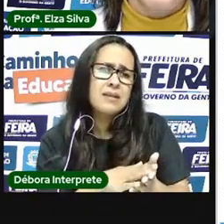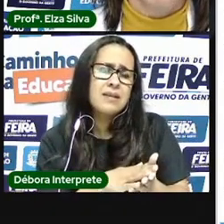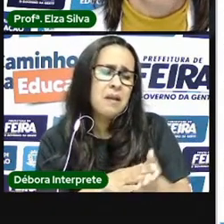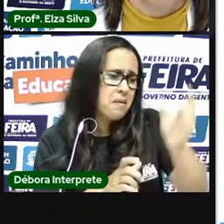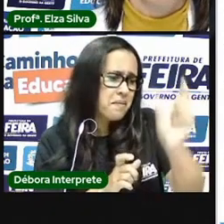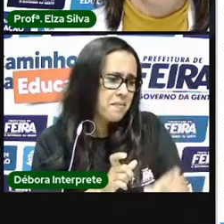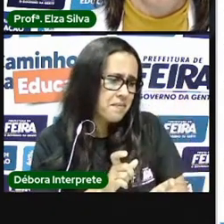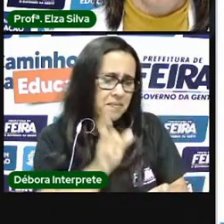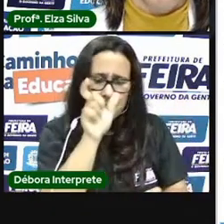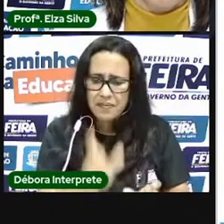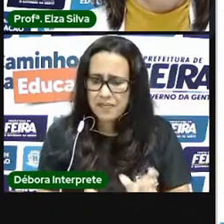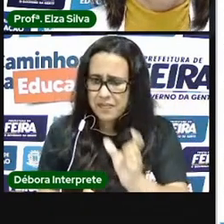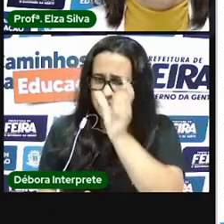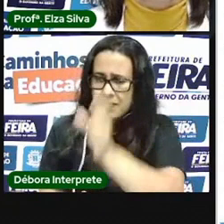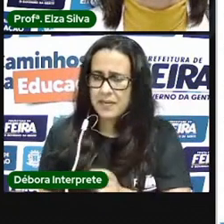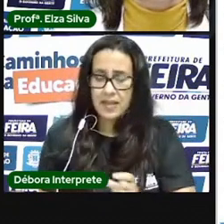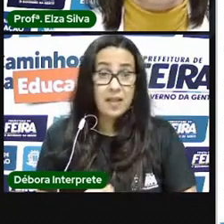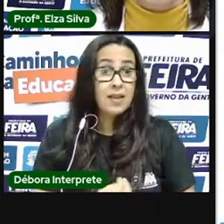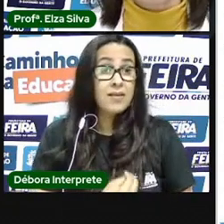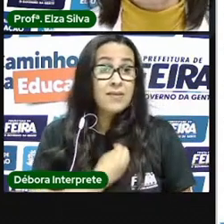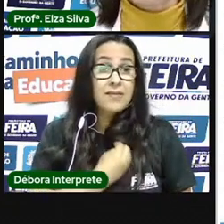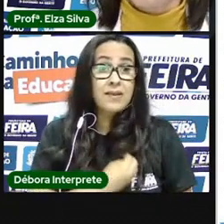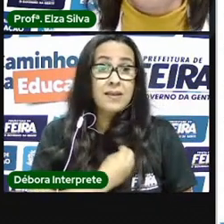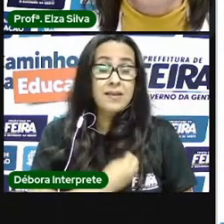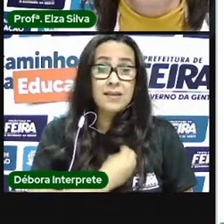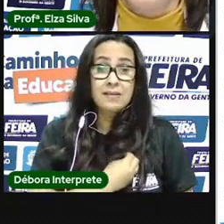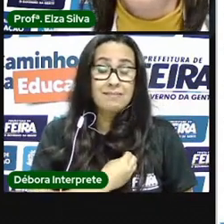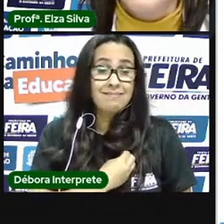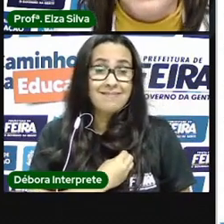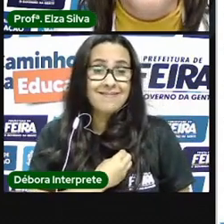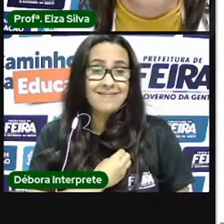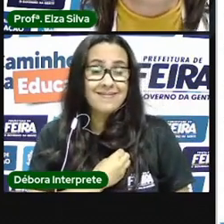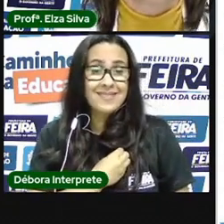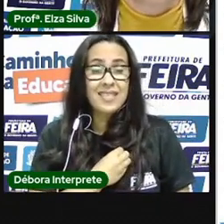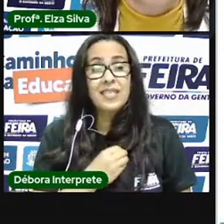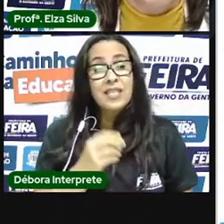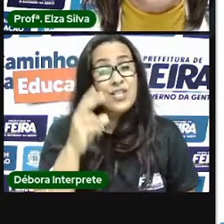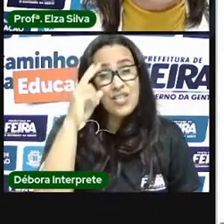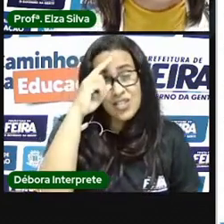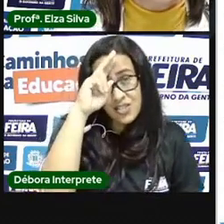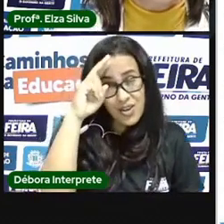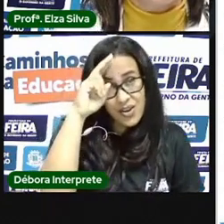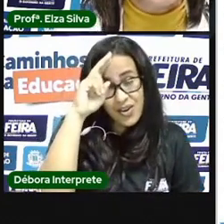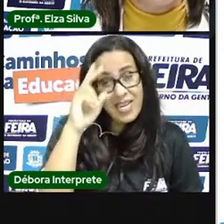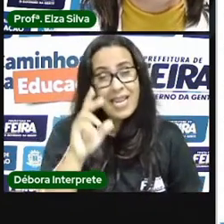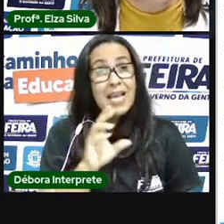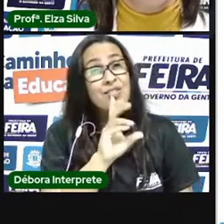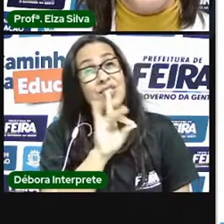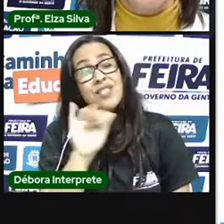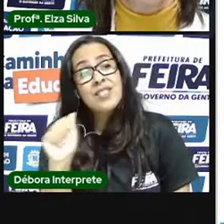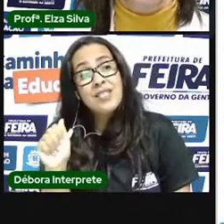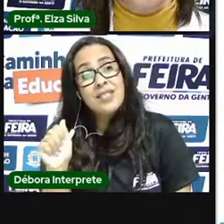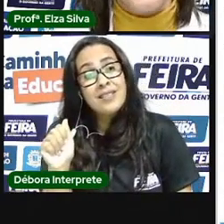lugar contam uma história que aconteceu em um determinado tempo e elas têm início